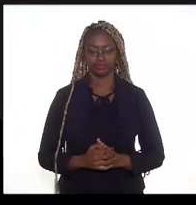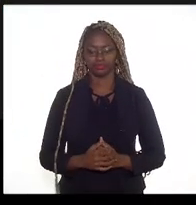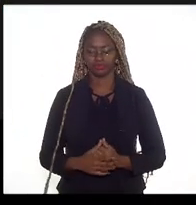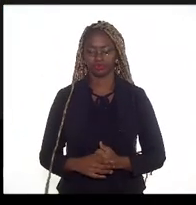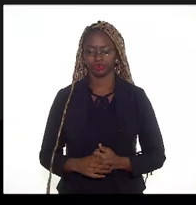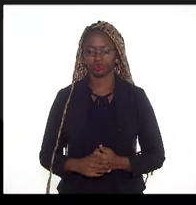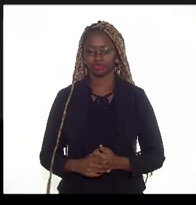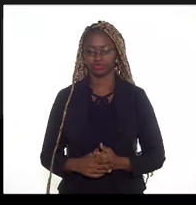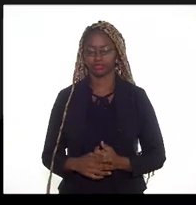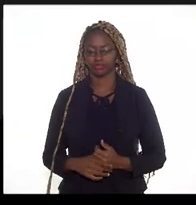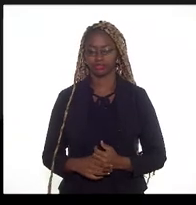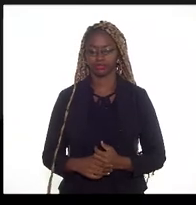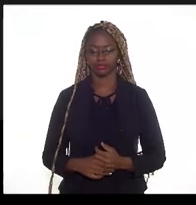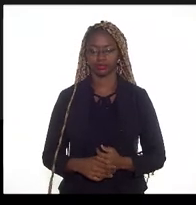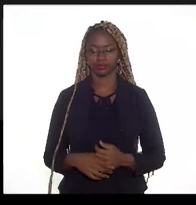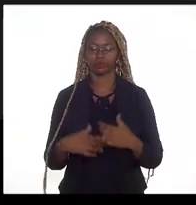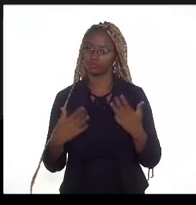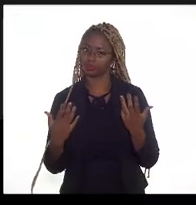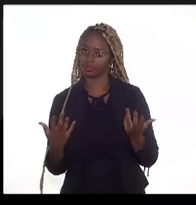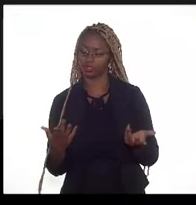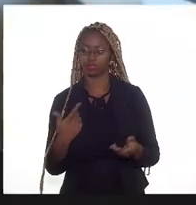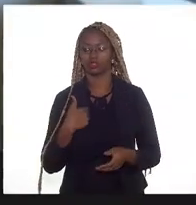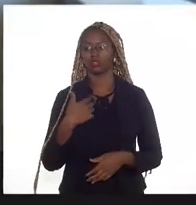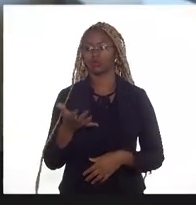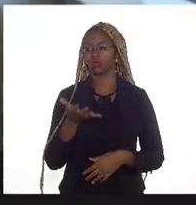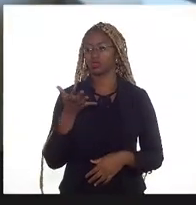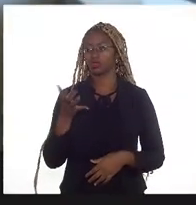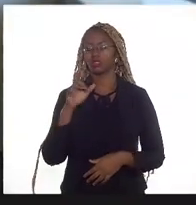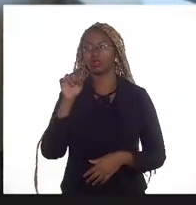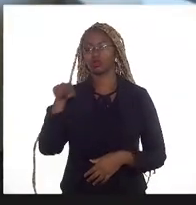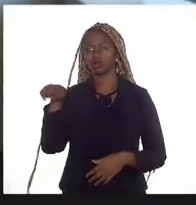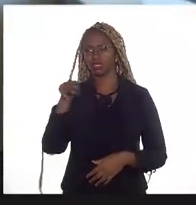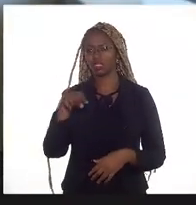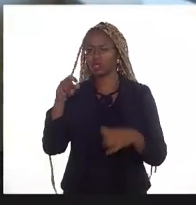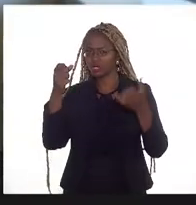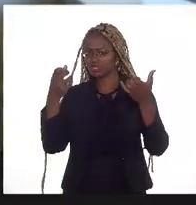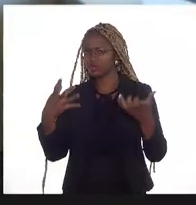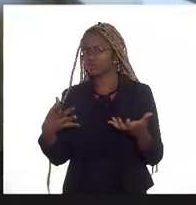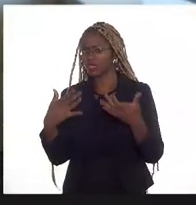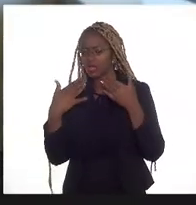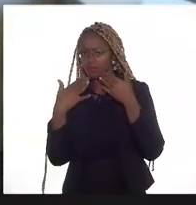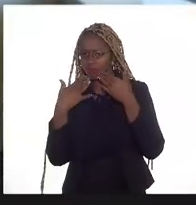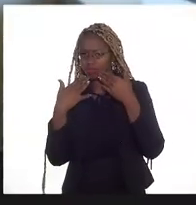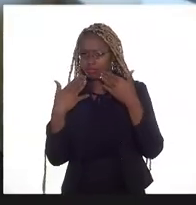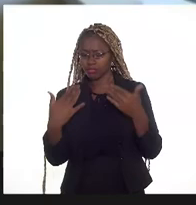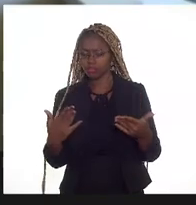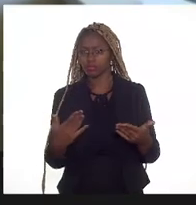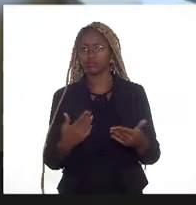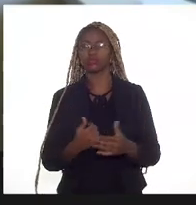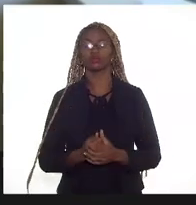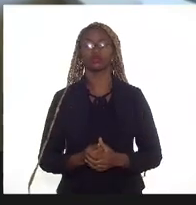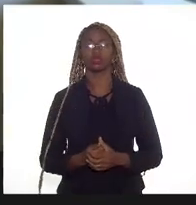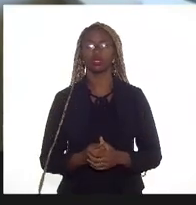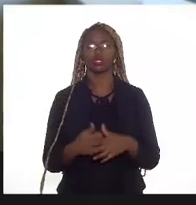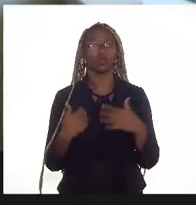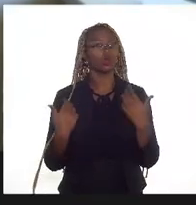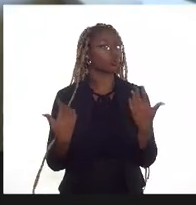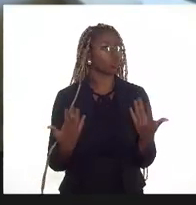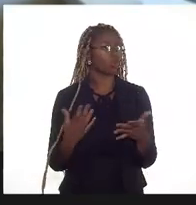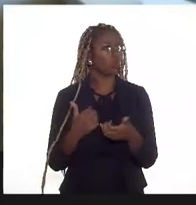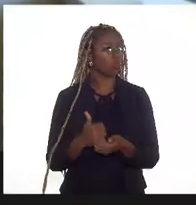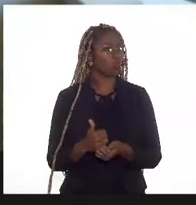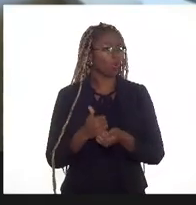E eu gostaria que ela explicitasse qual o apoio